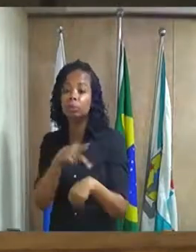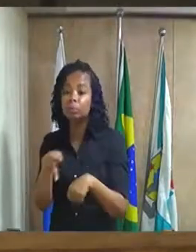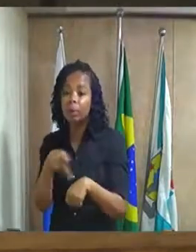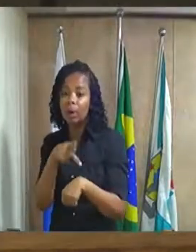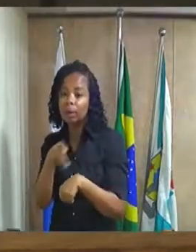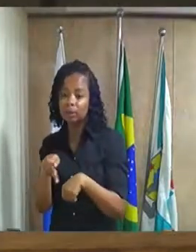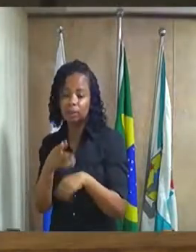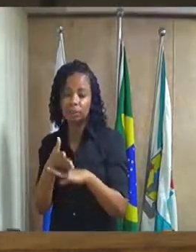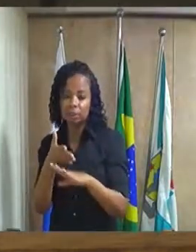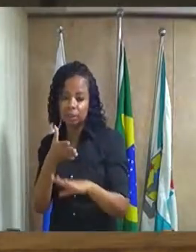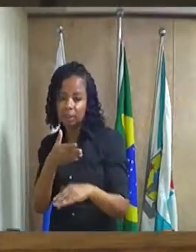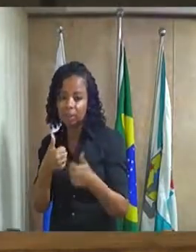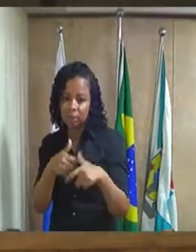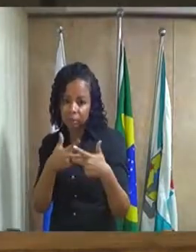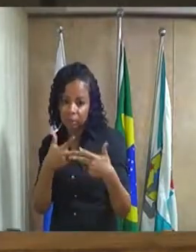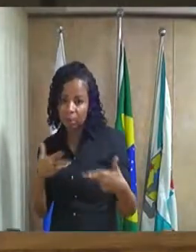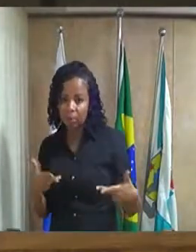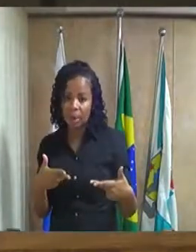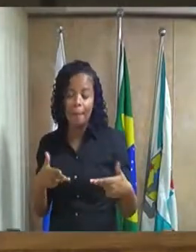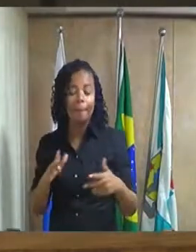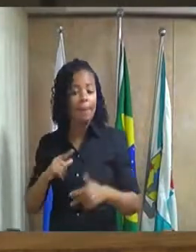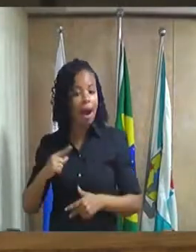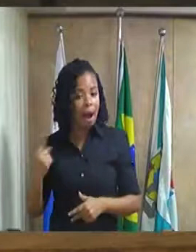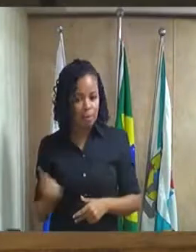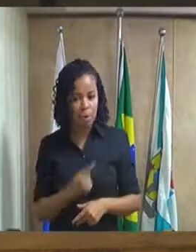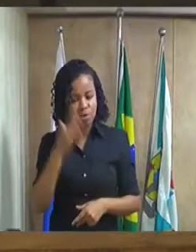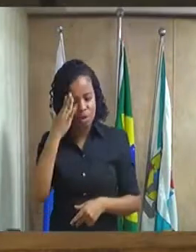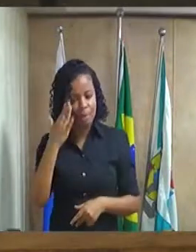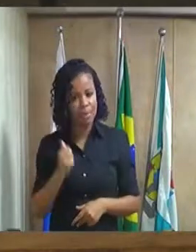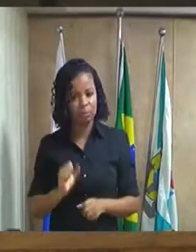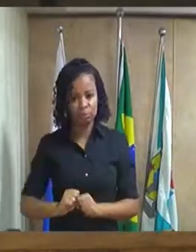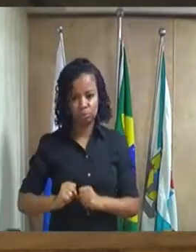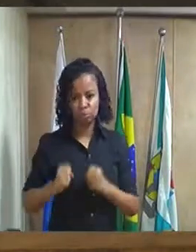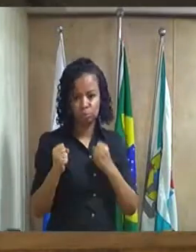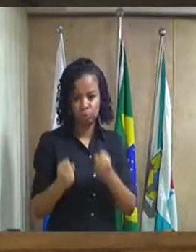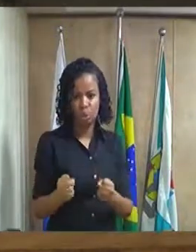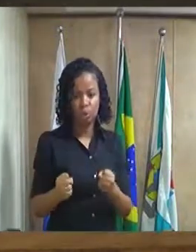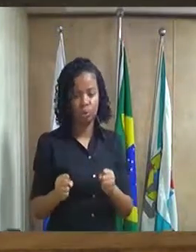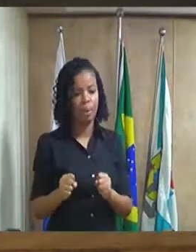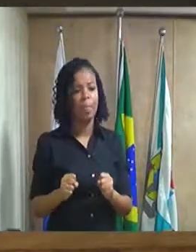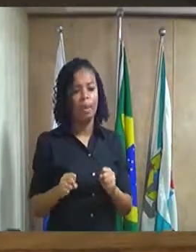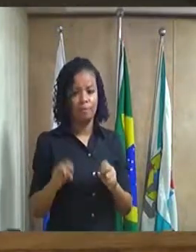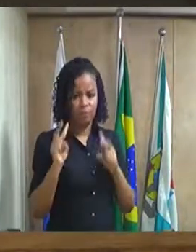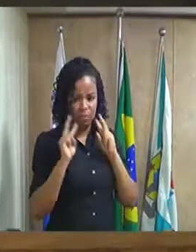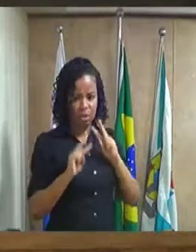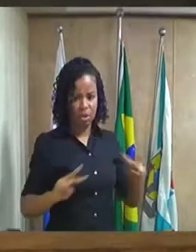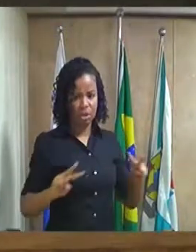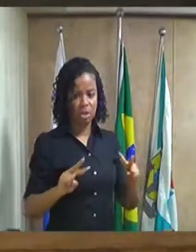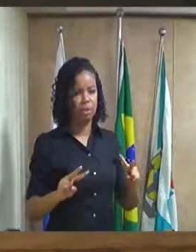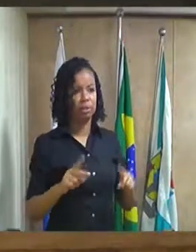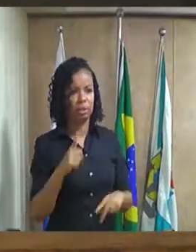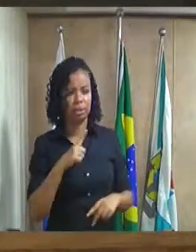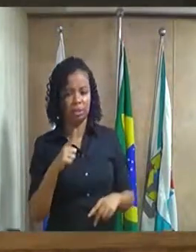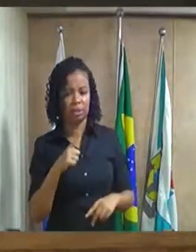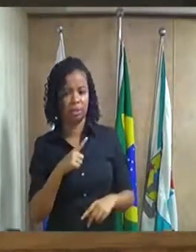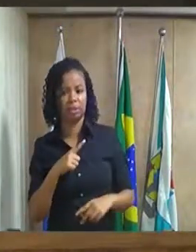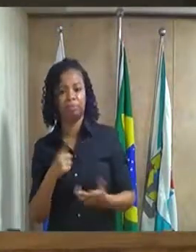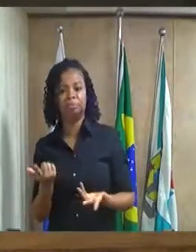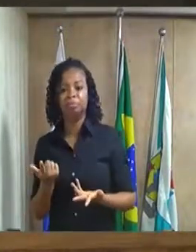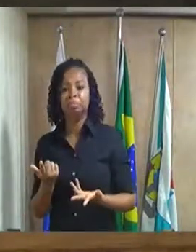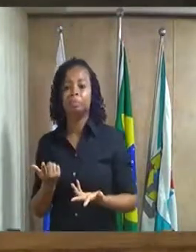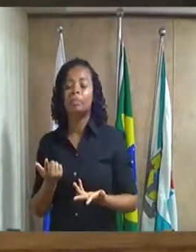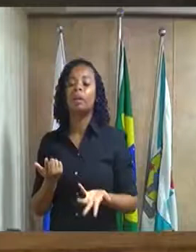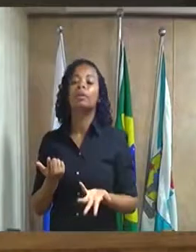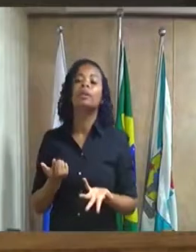a gente sabe do empenho que nós observamos de sua excelência prefeito da cidade